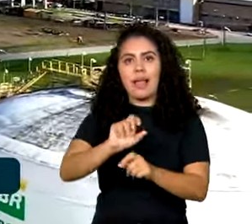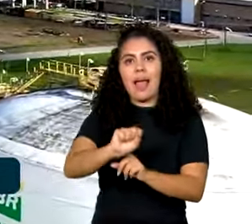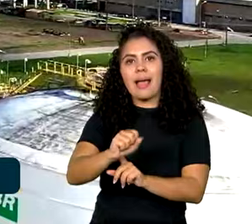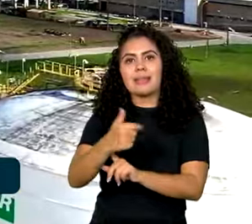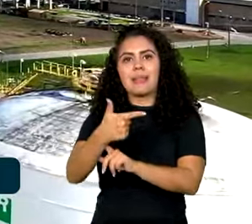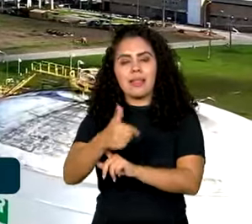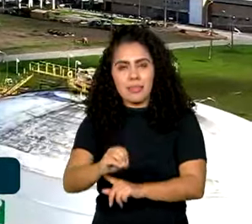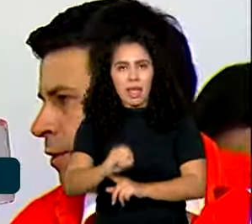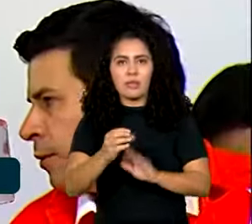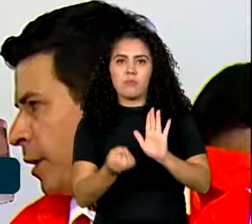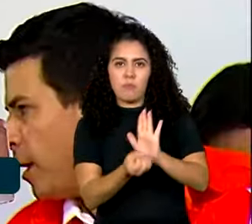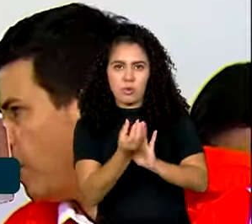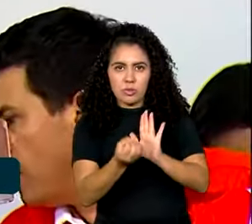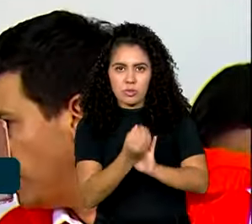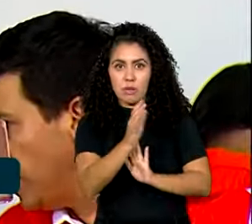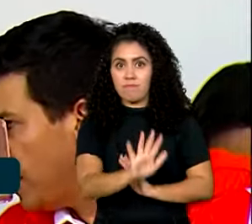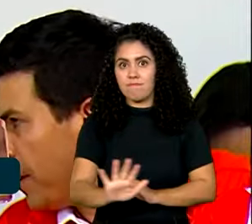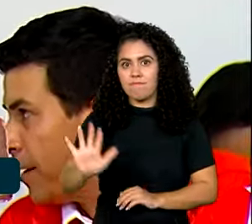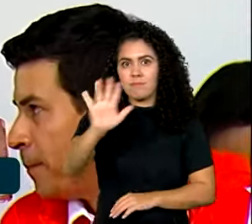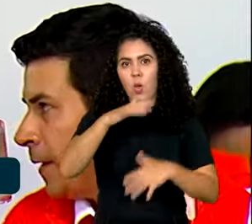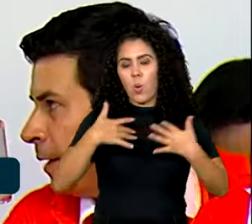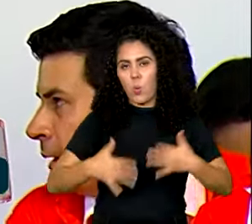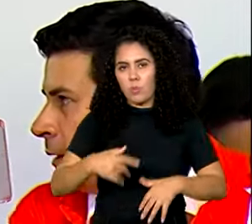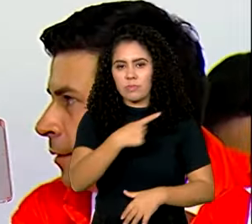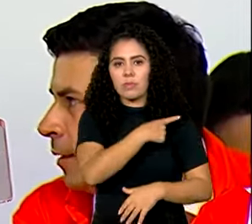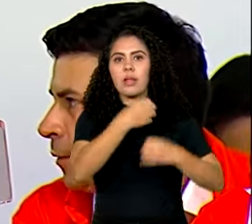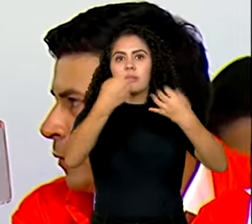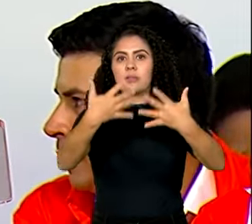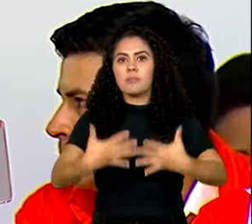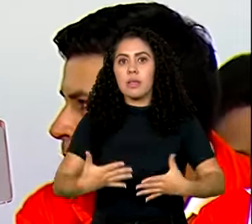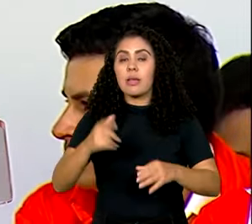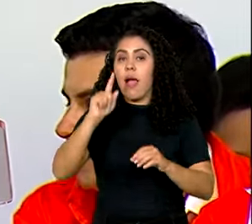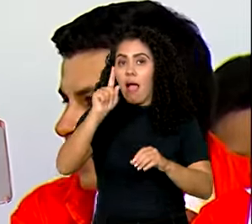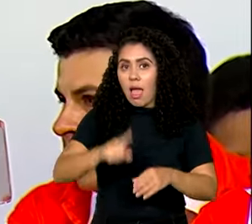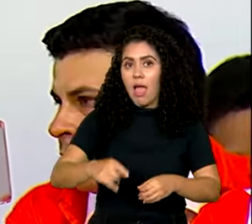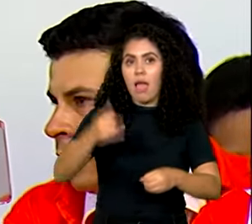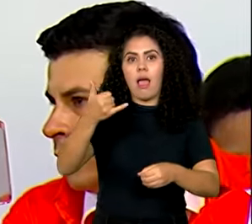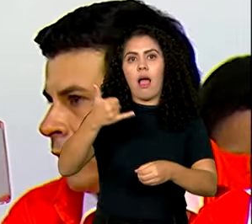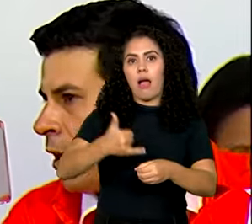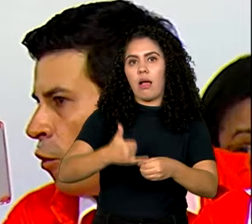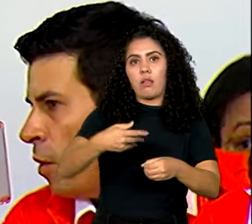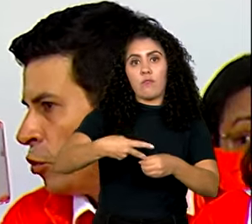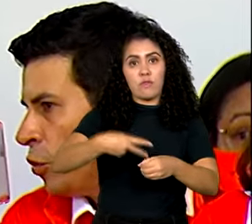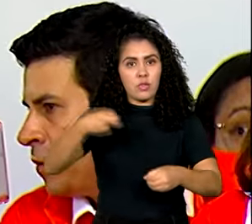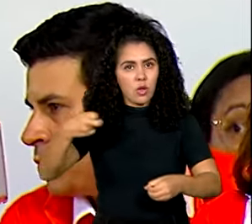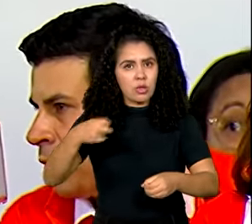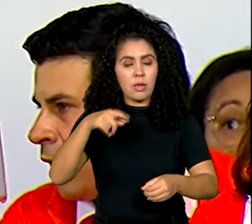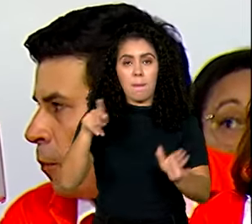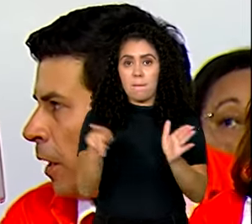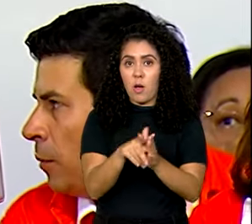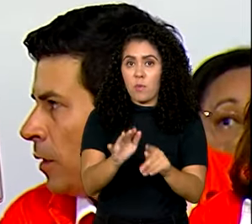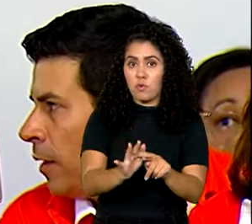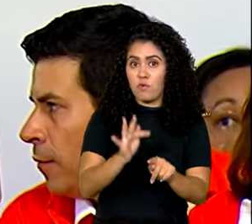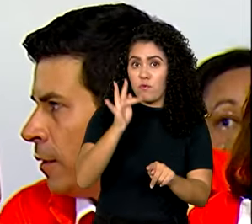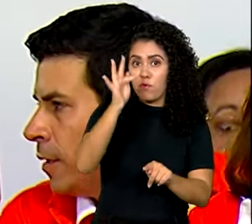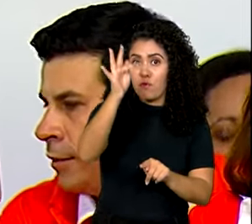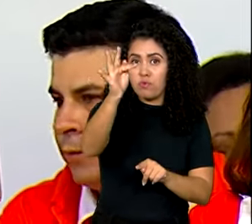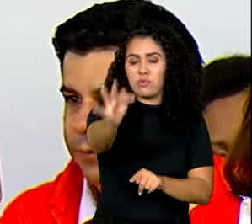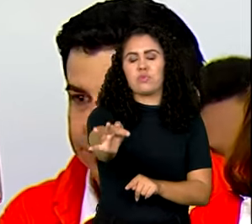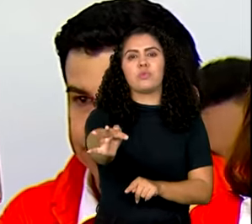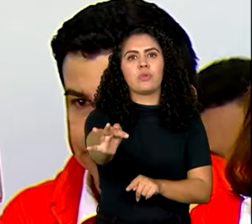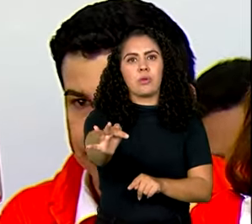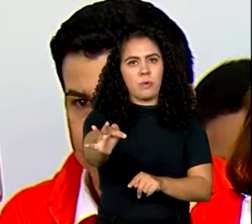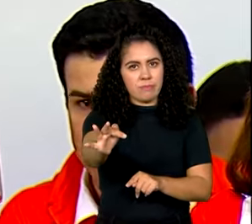produção nacional. Essa é a refinaria do futuro, da virada. E essa refinaria olha para o futuro.